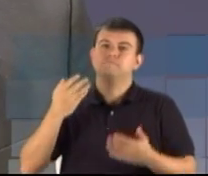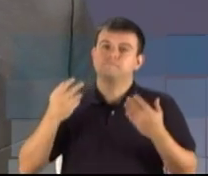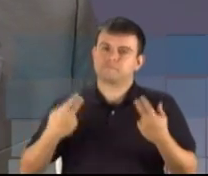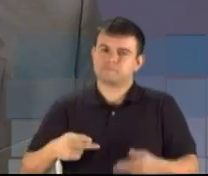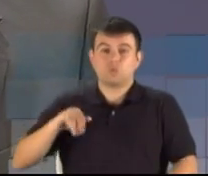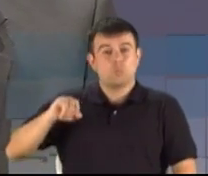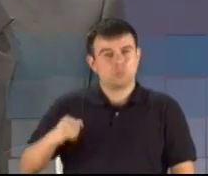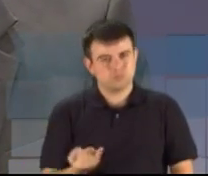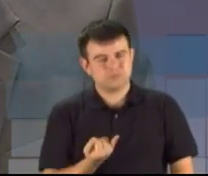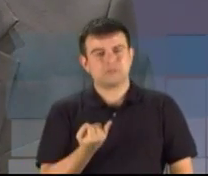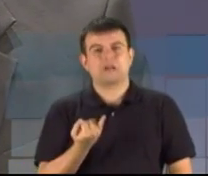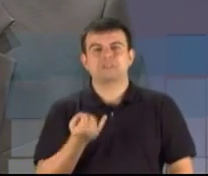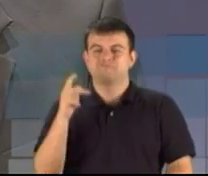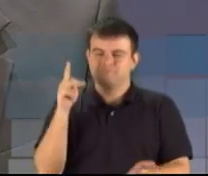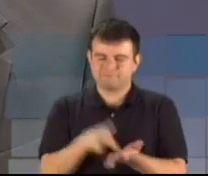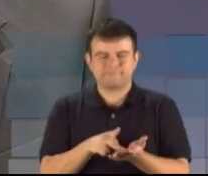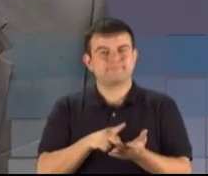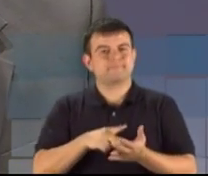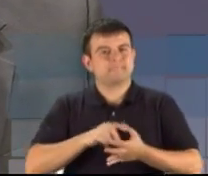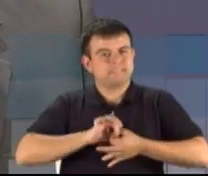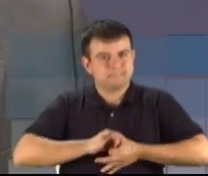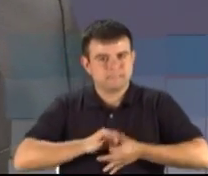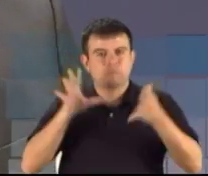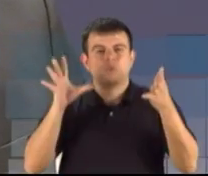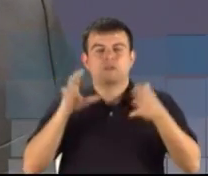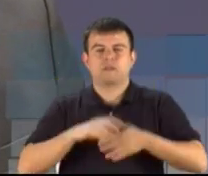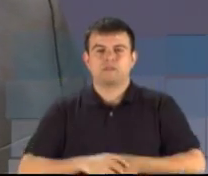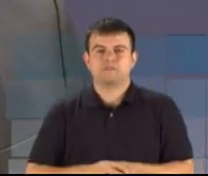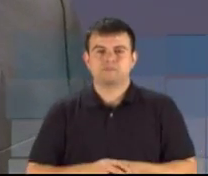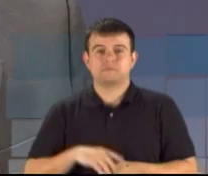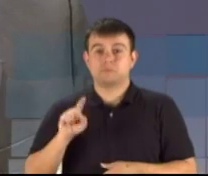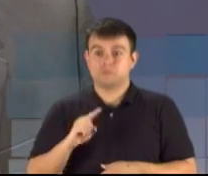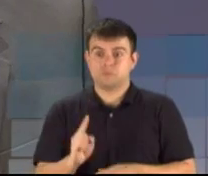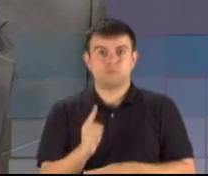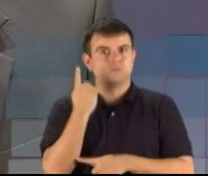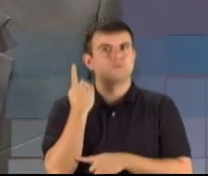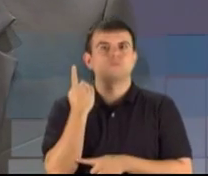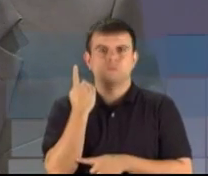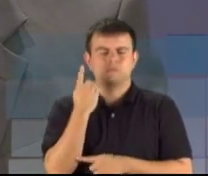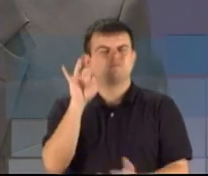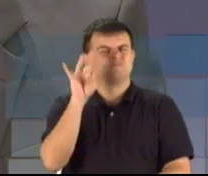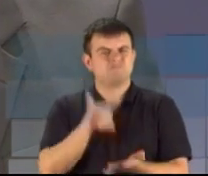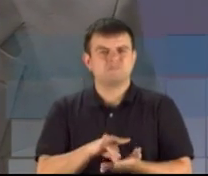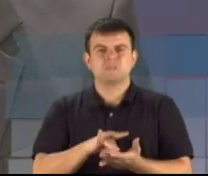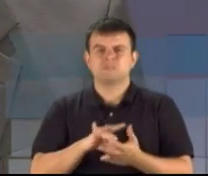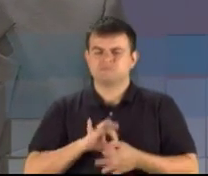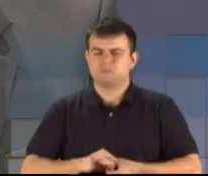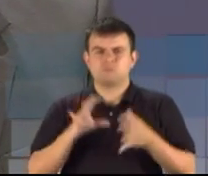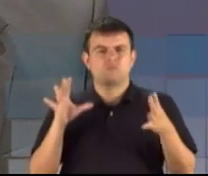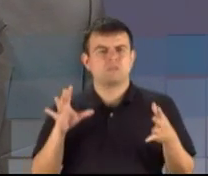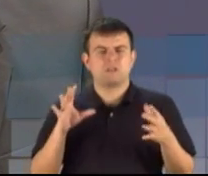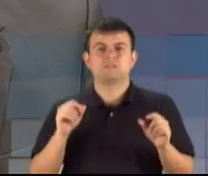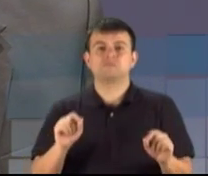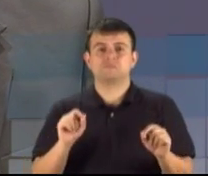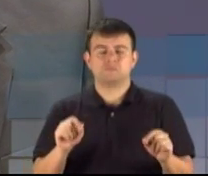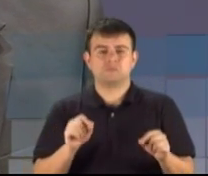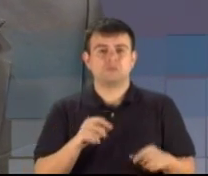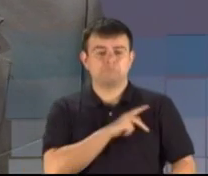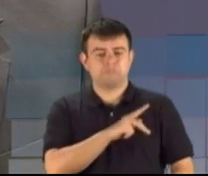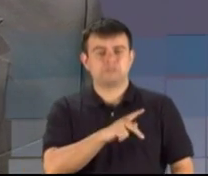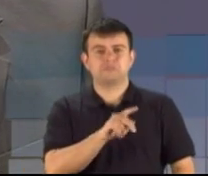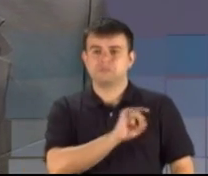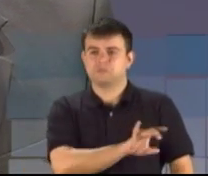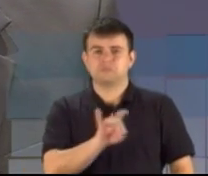realmente democrática, porque é a única oportunidade democrática, de fato, que se dá aos partidos todos.